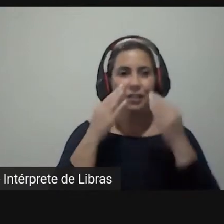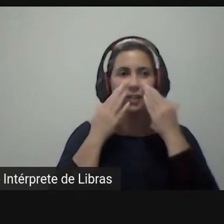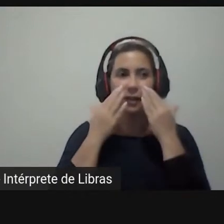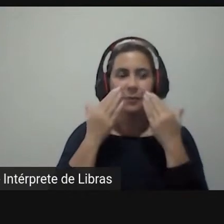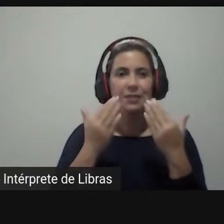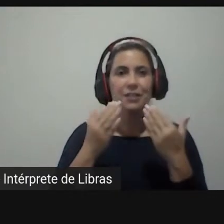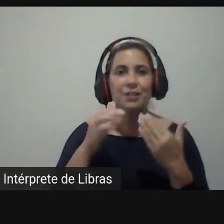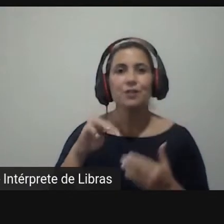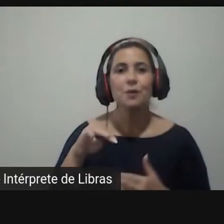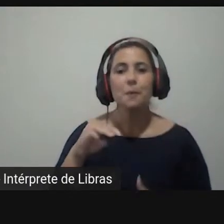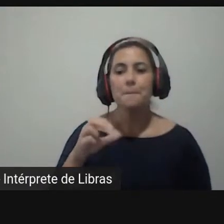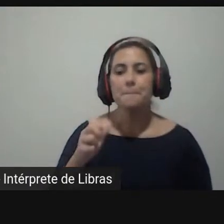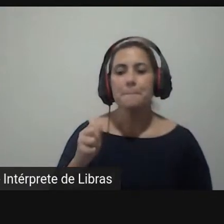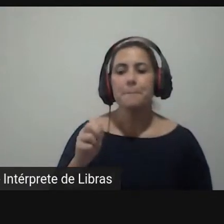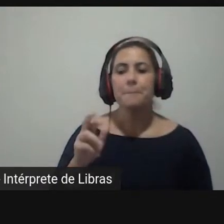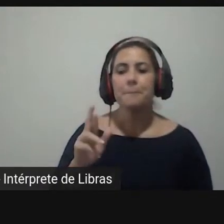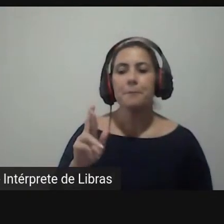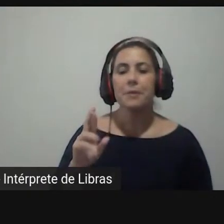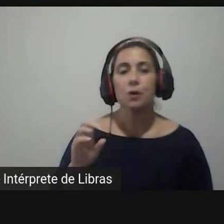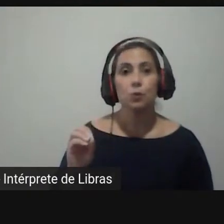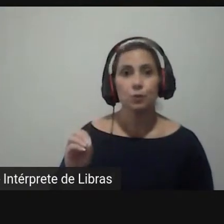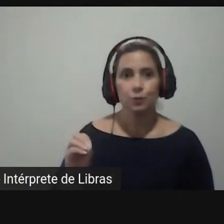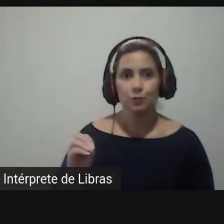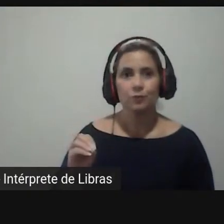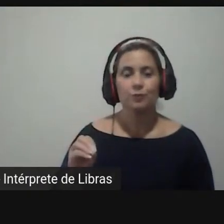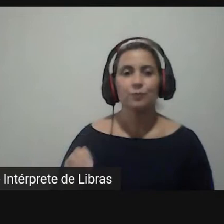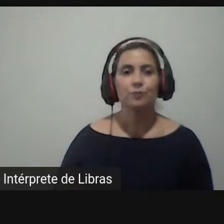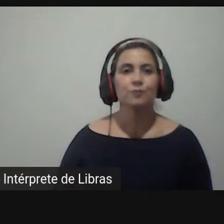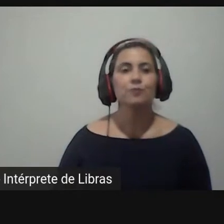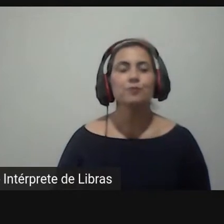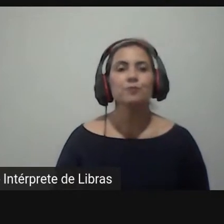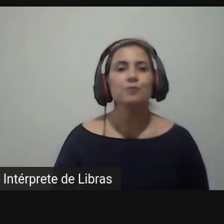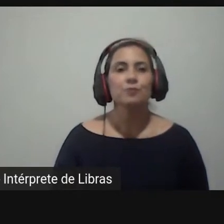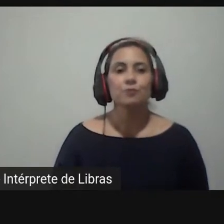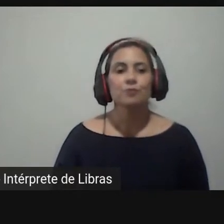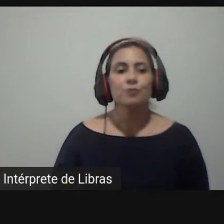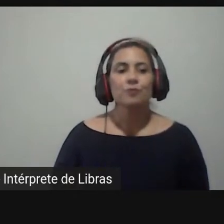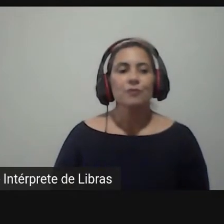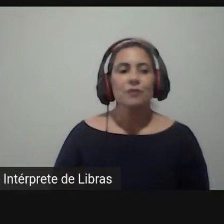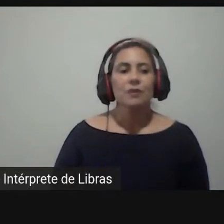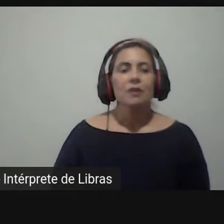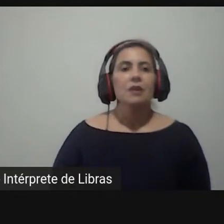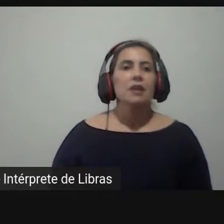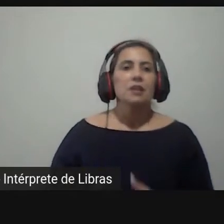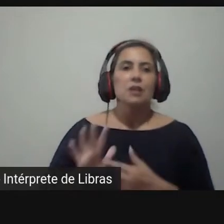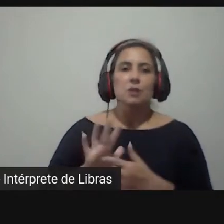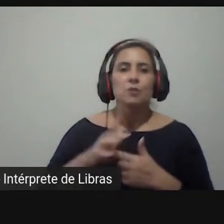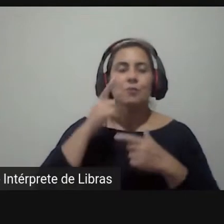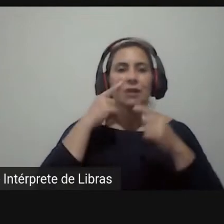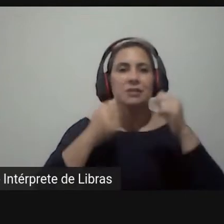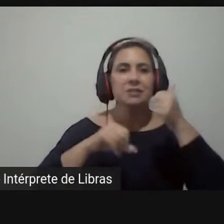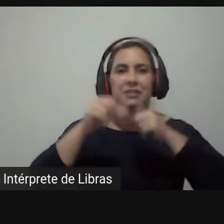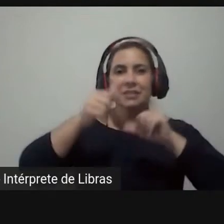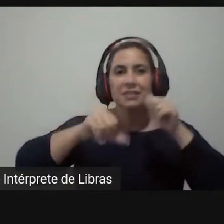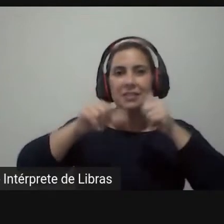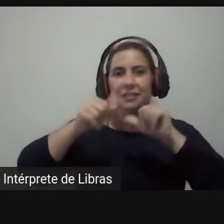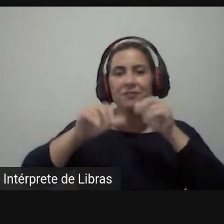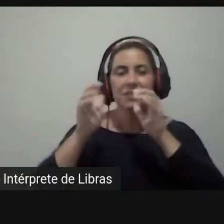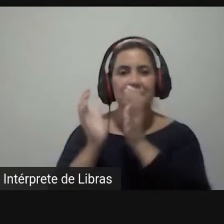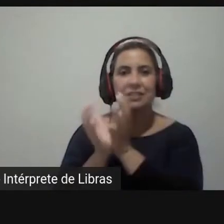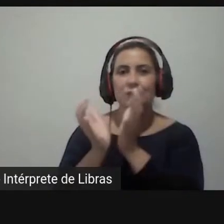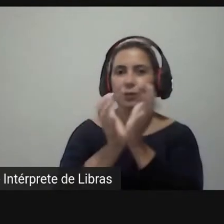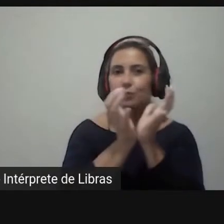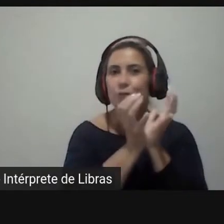Mauro você bem mostrou que essa transição de uma avaliação coletiva para uma